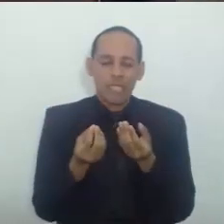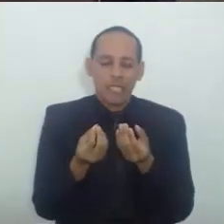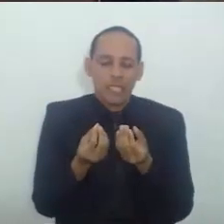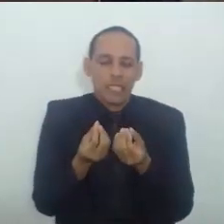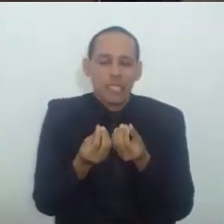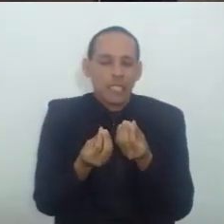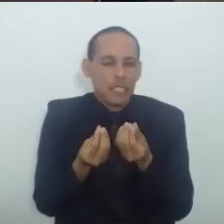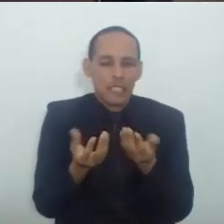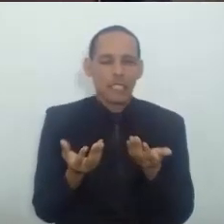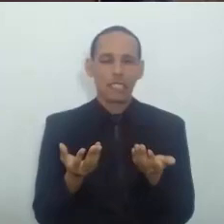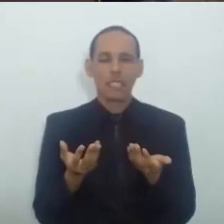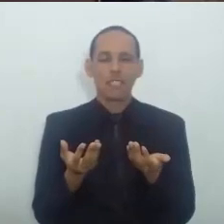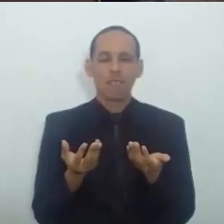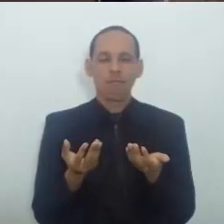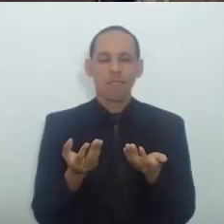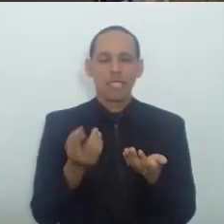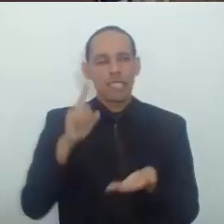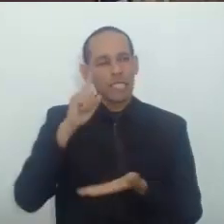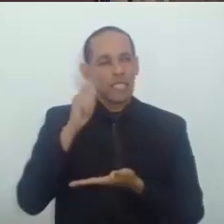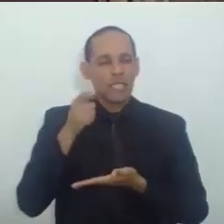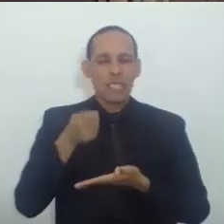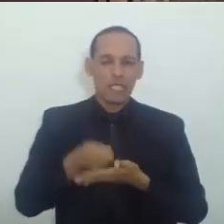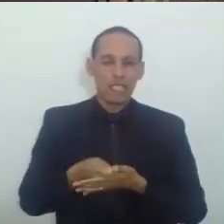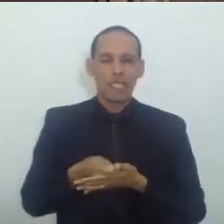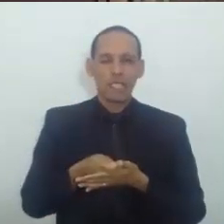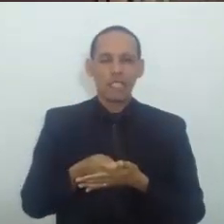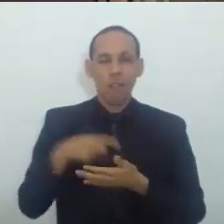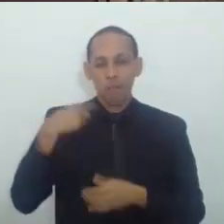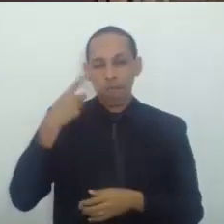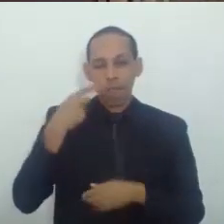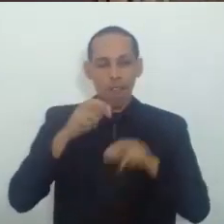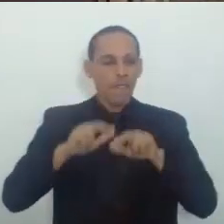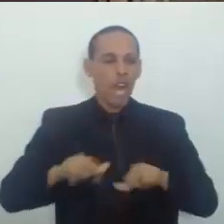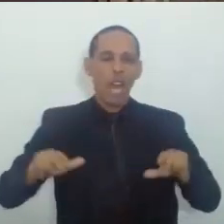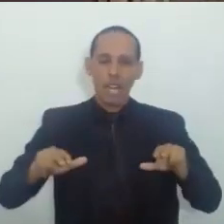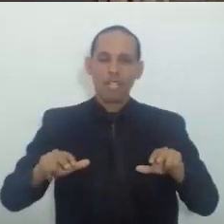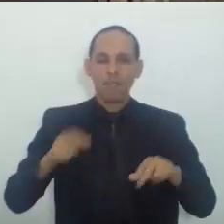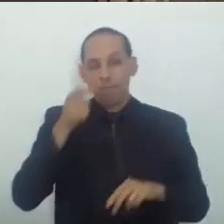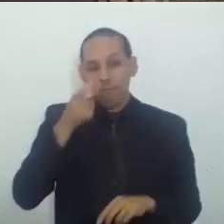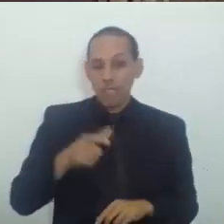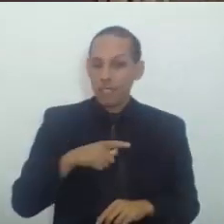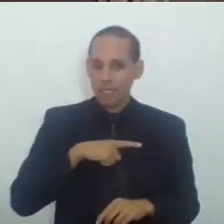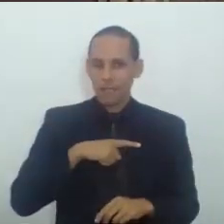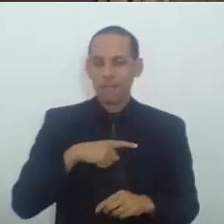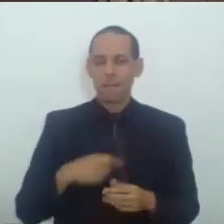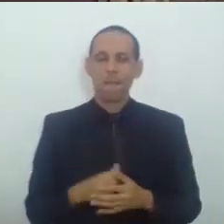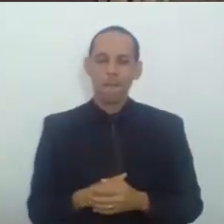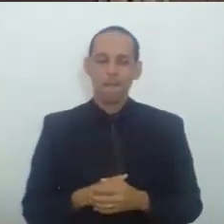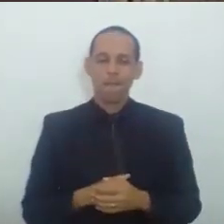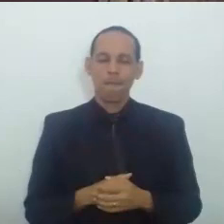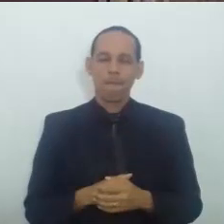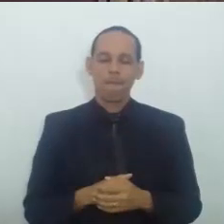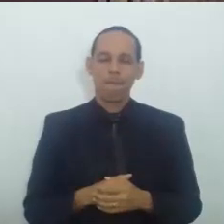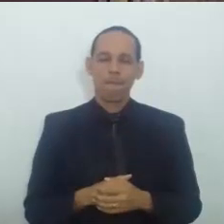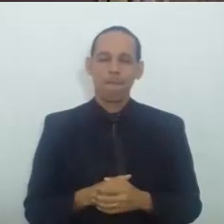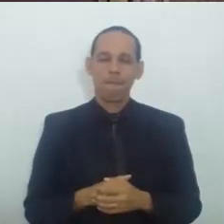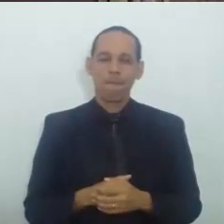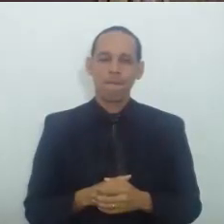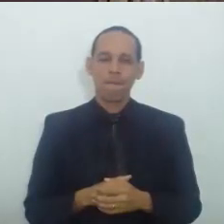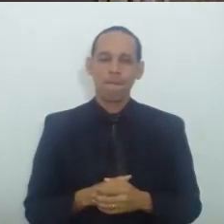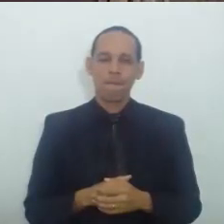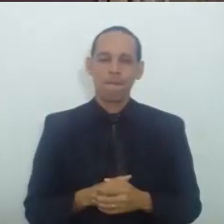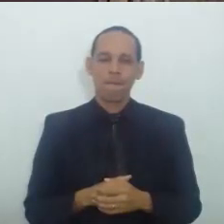Para nós Eu recebi Inclusive Vários advogados Interessados E Quando